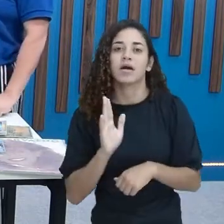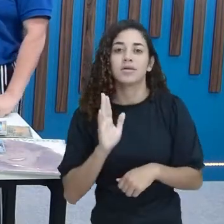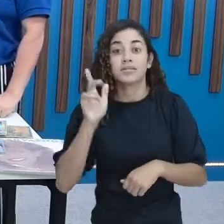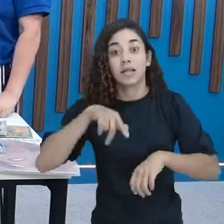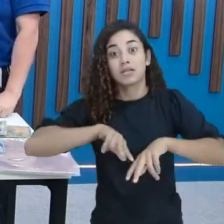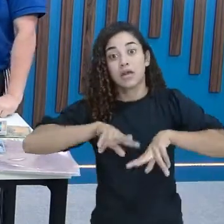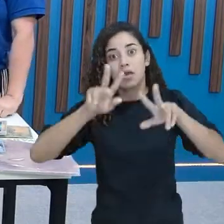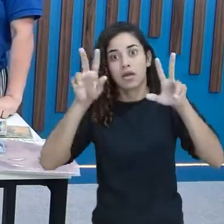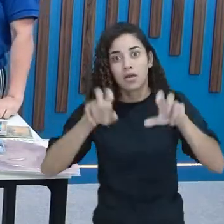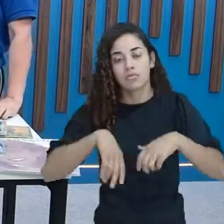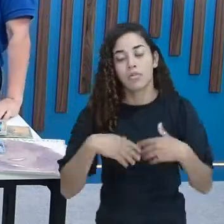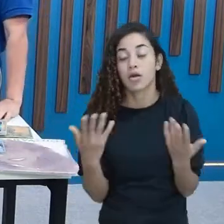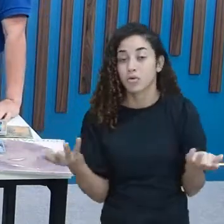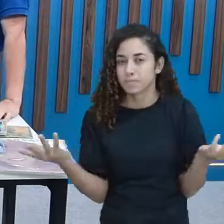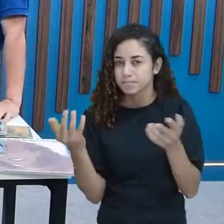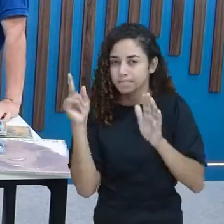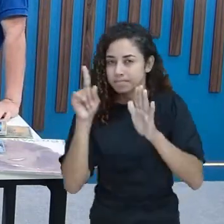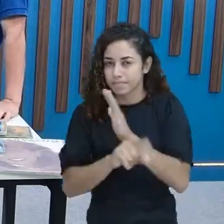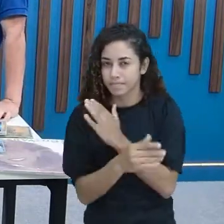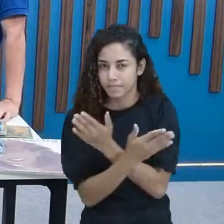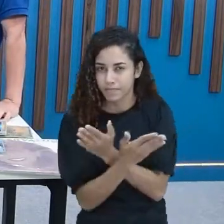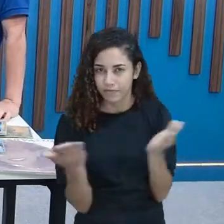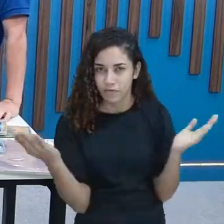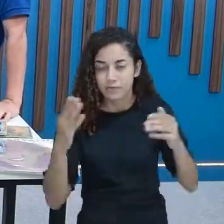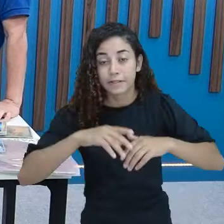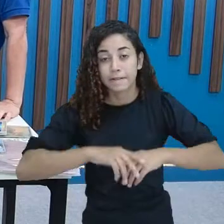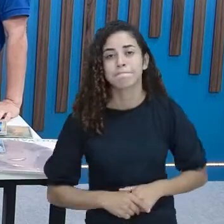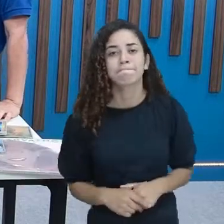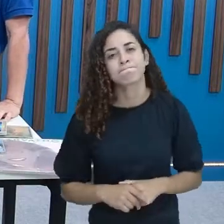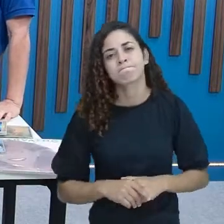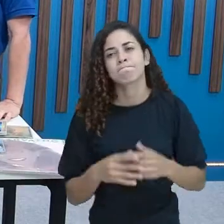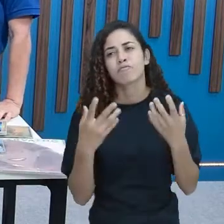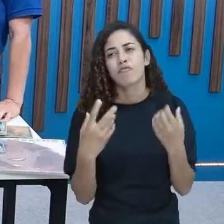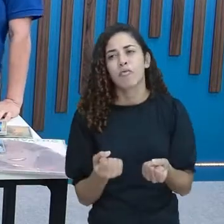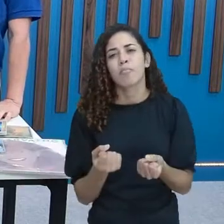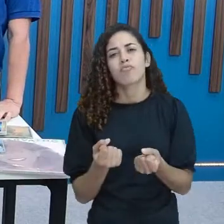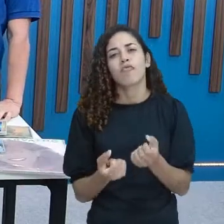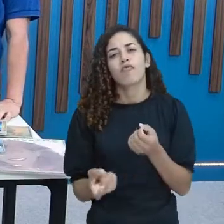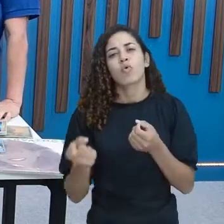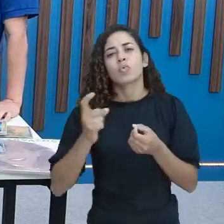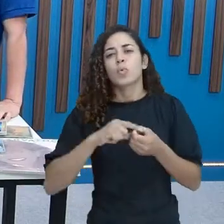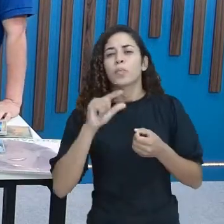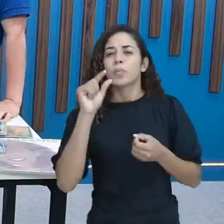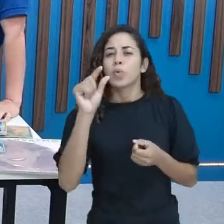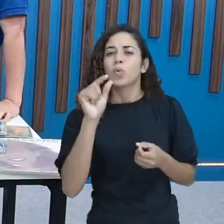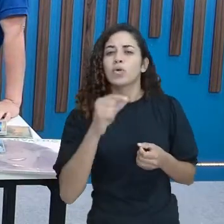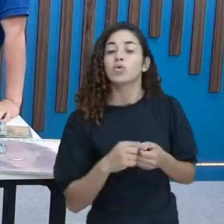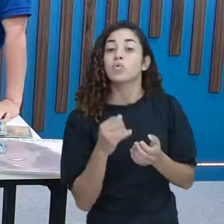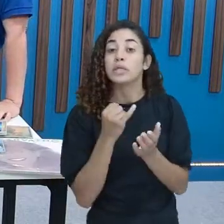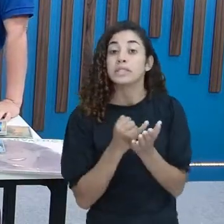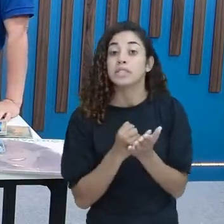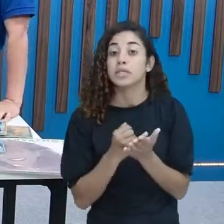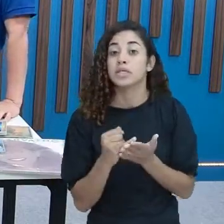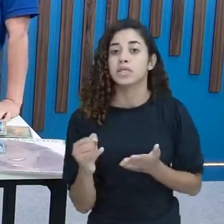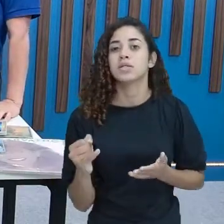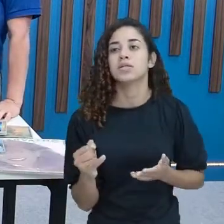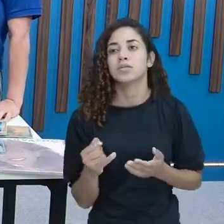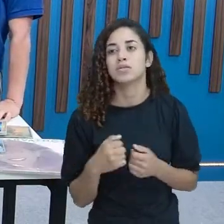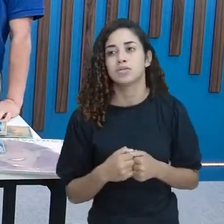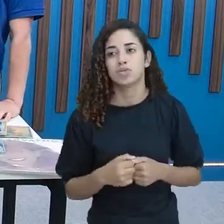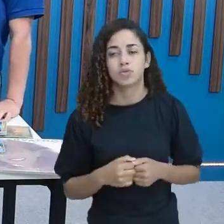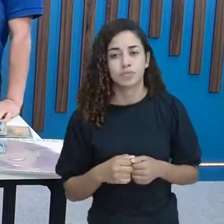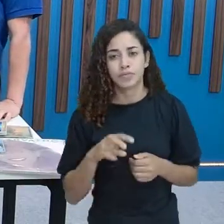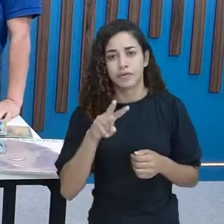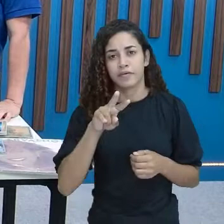Agora deixa eu perguntar A vocês Professoras Vamos voltar ainda Um pouco mais Para esse início Que Vilma se refere